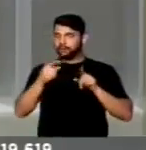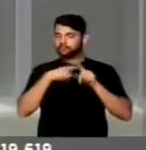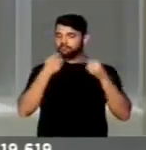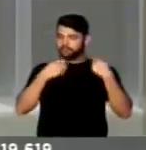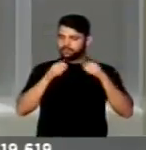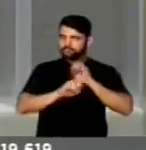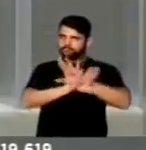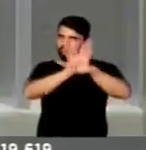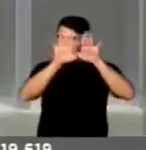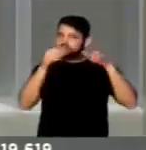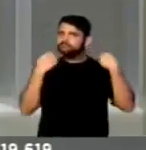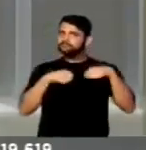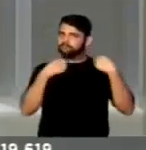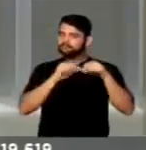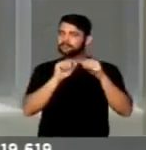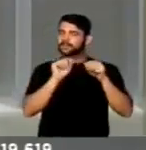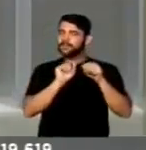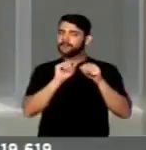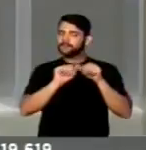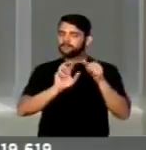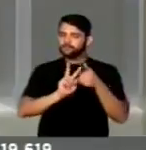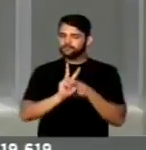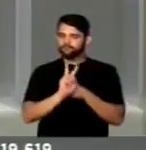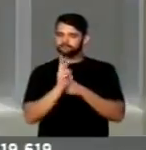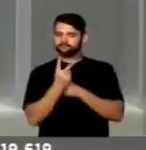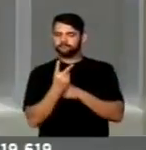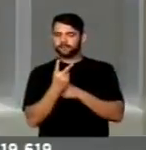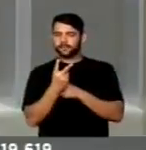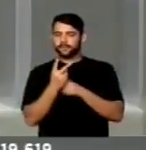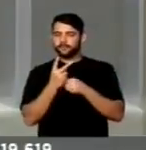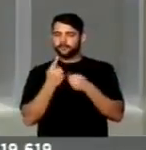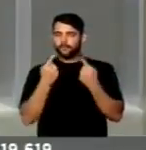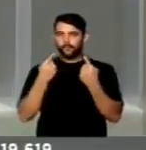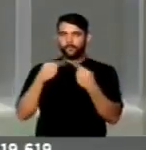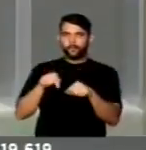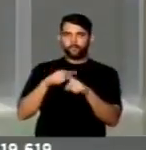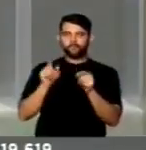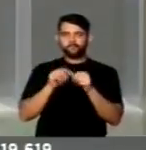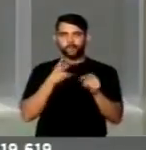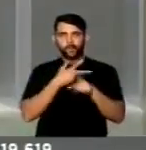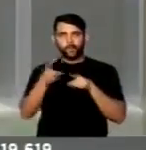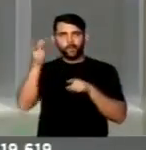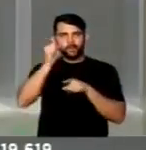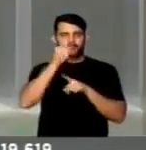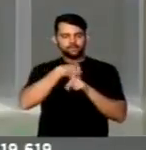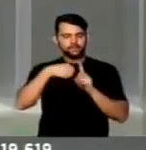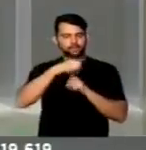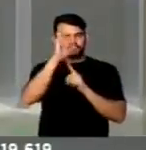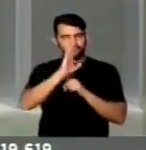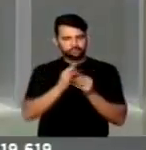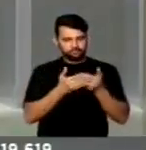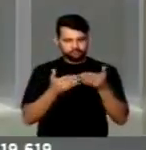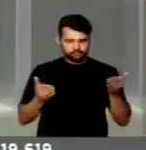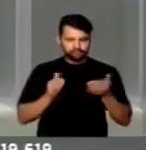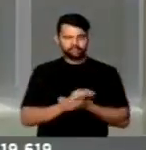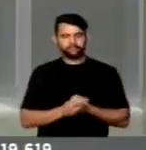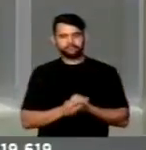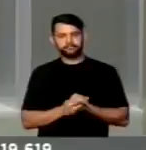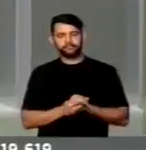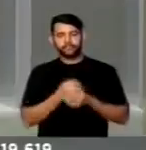deixar claro que essa é uma invenção que vai contra as conquistas da sociedade brasileira.